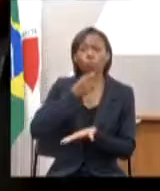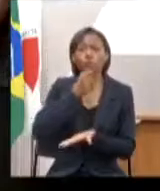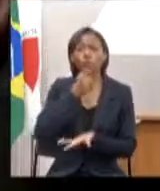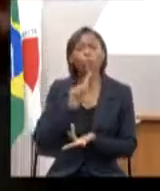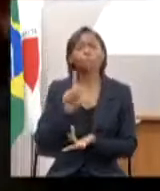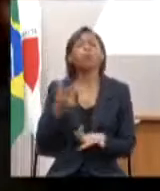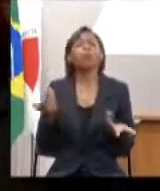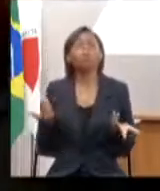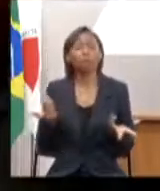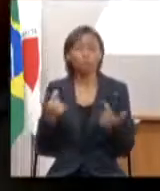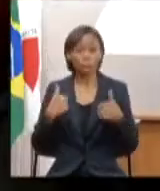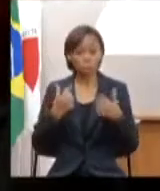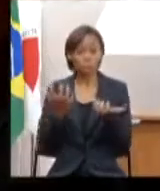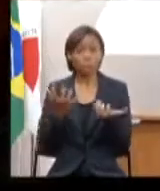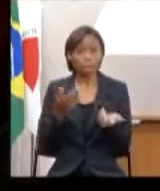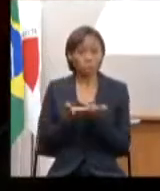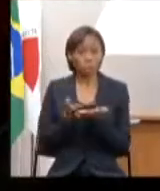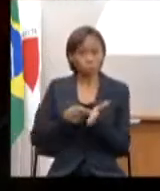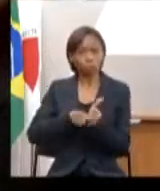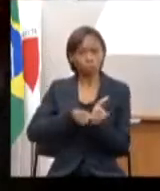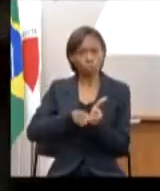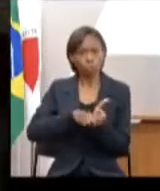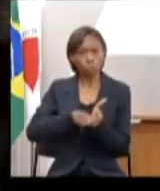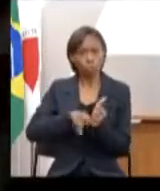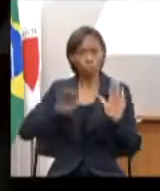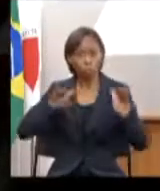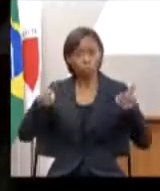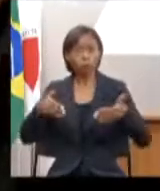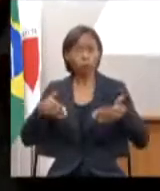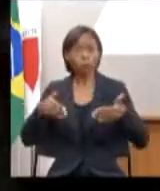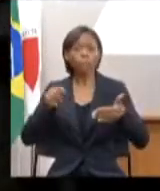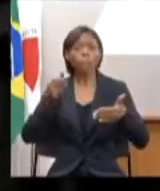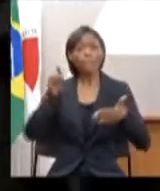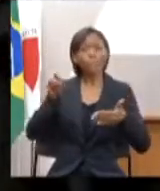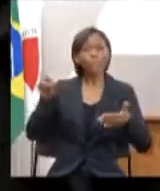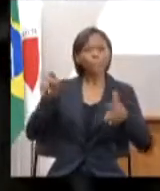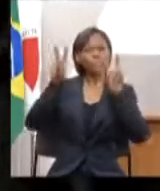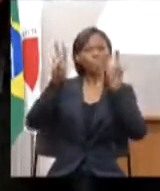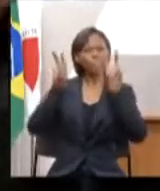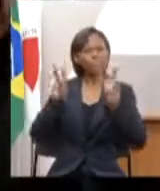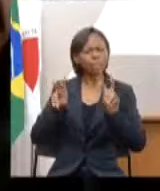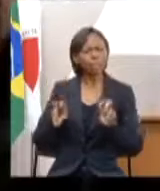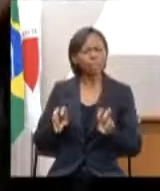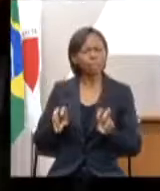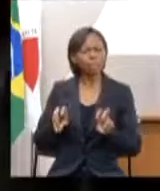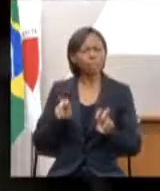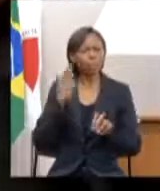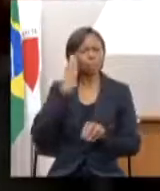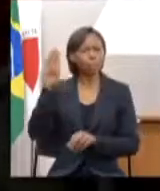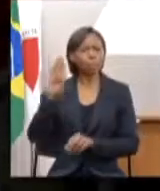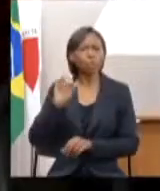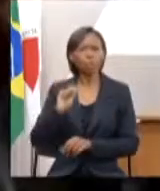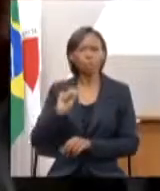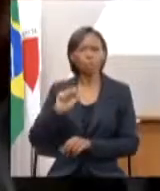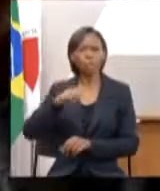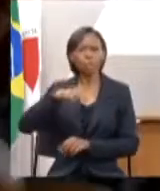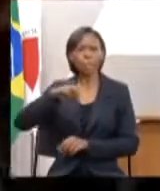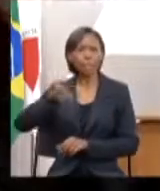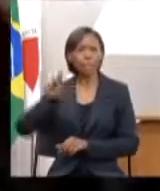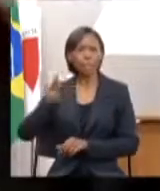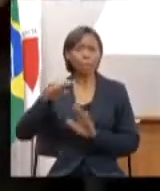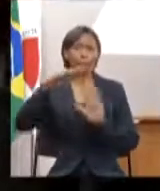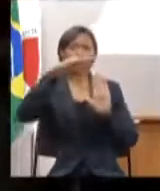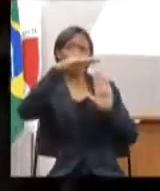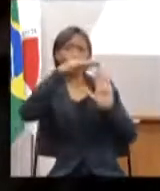um estudo específico sobre os temas porque principalmente o Samen deu um rosário de